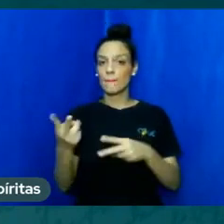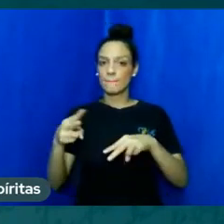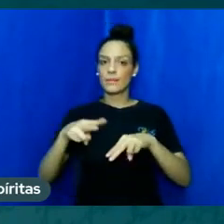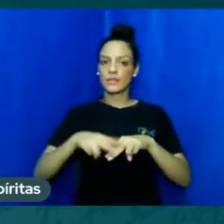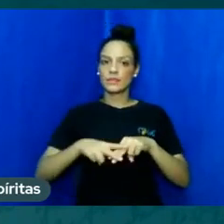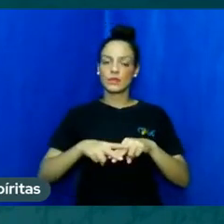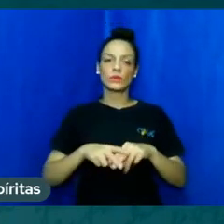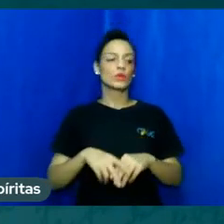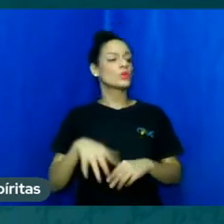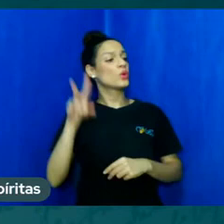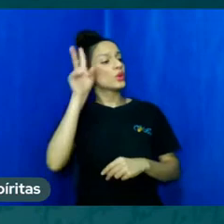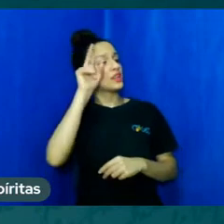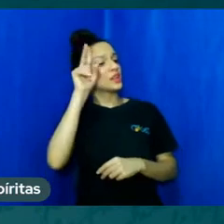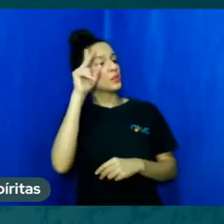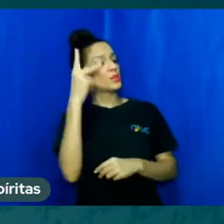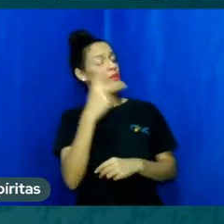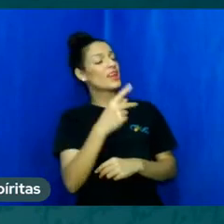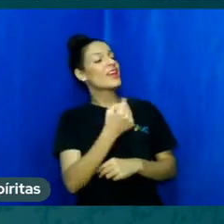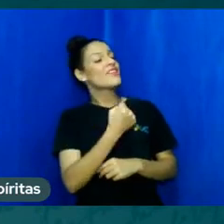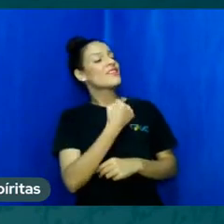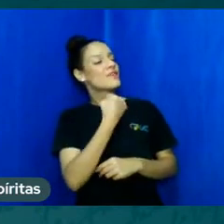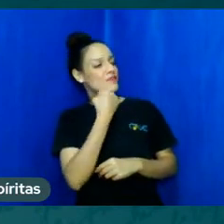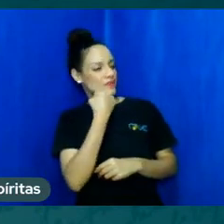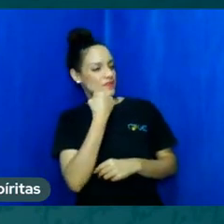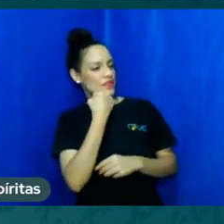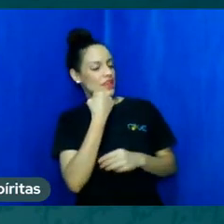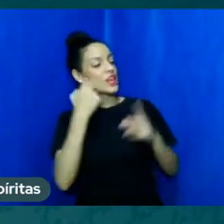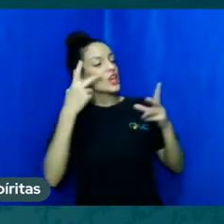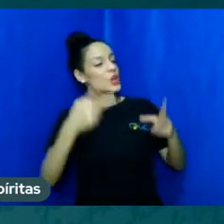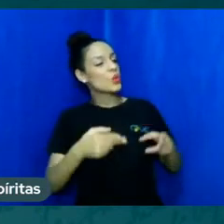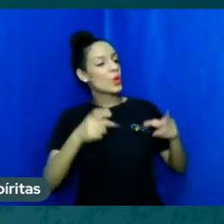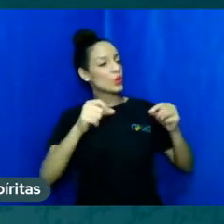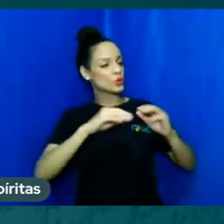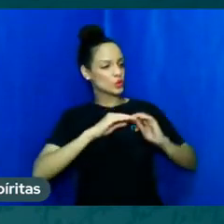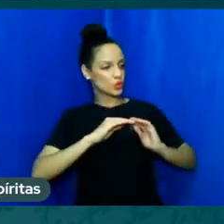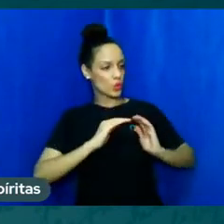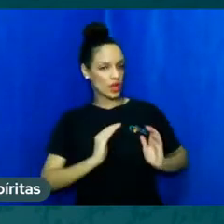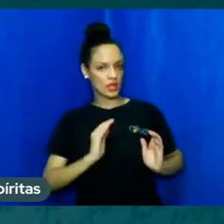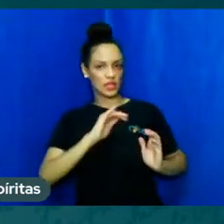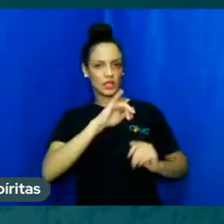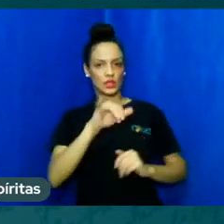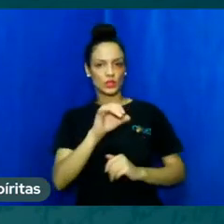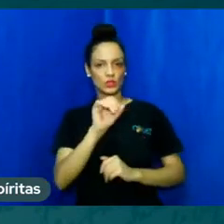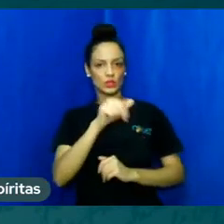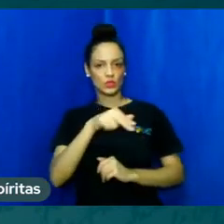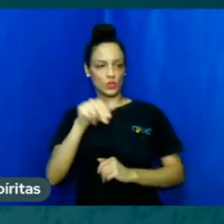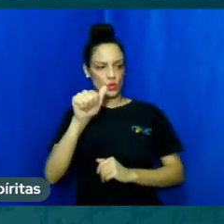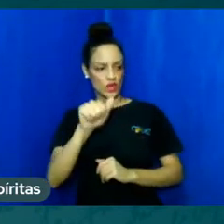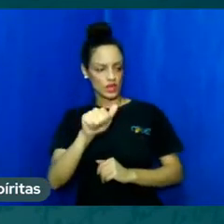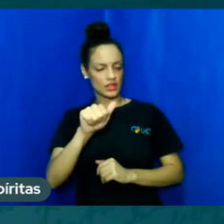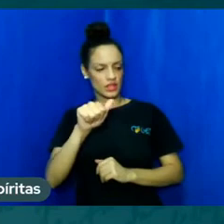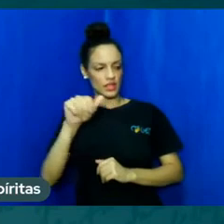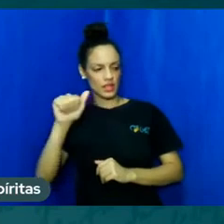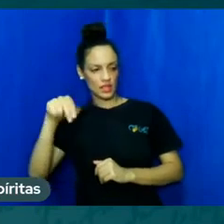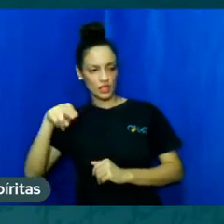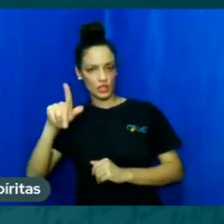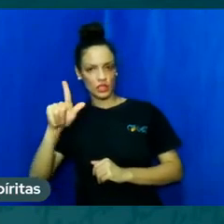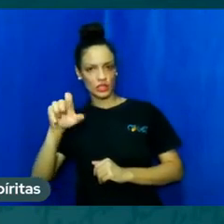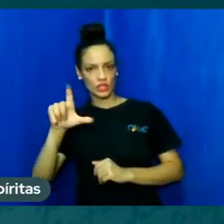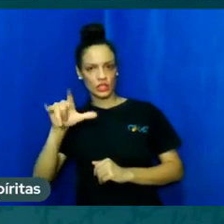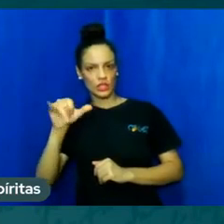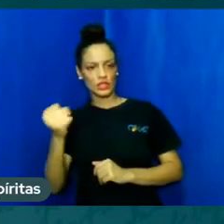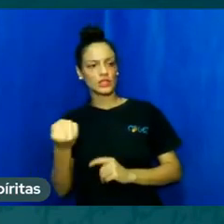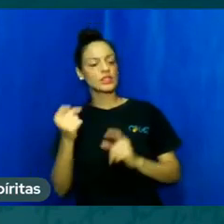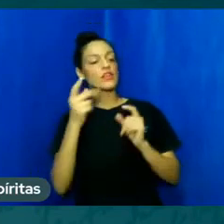de Dona Joana de Ângeles quando ela diz o mal que me fazem não me faz mal o mal que me faz mal é o mal que eu faço